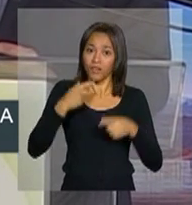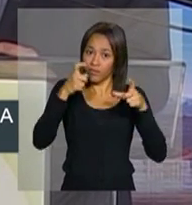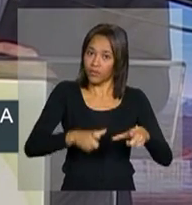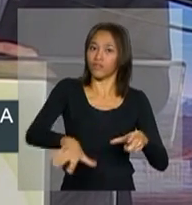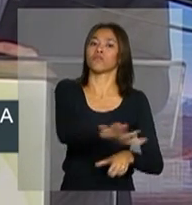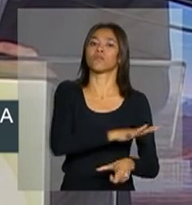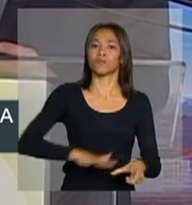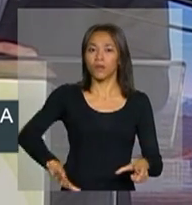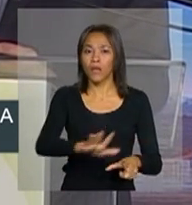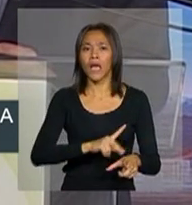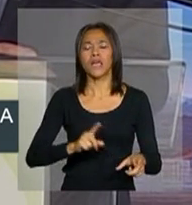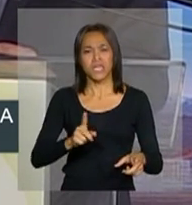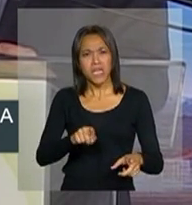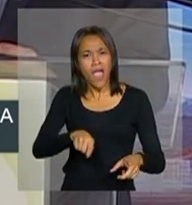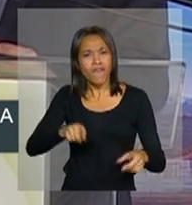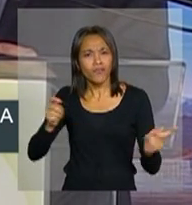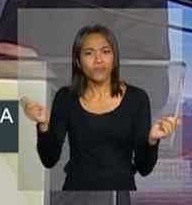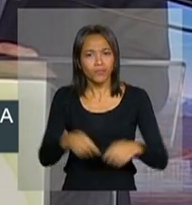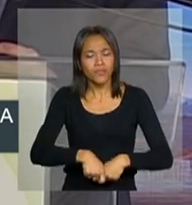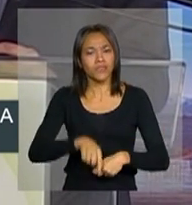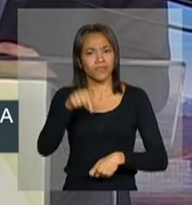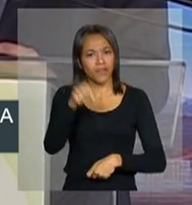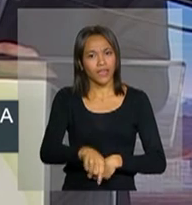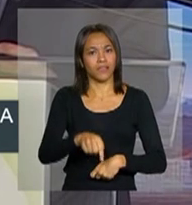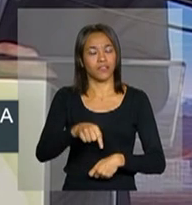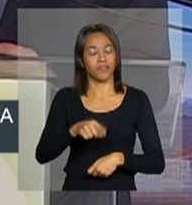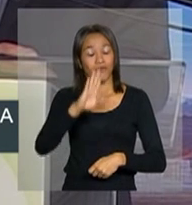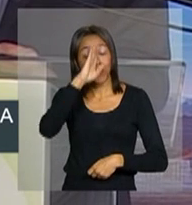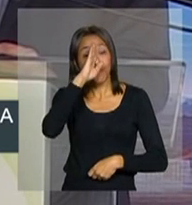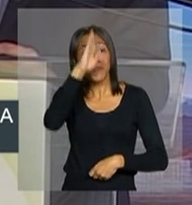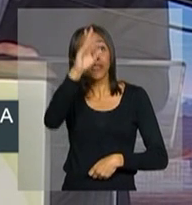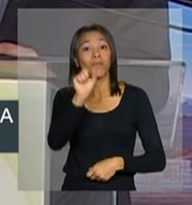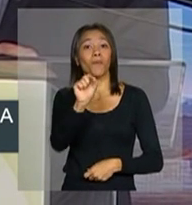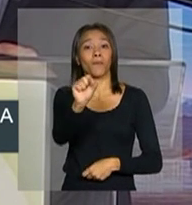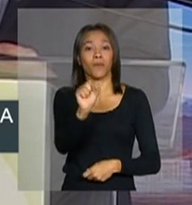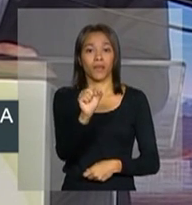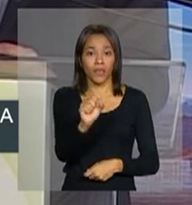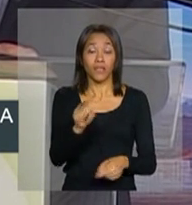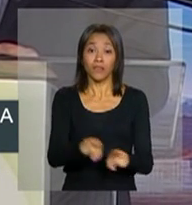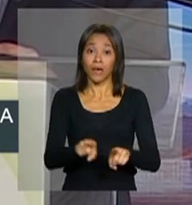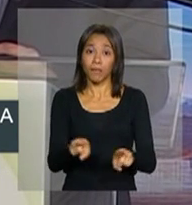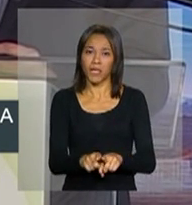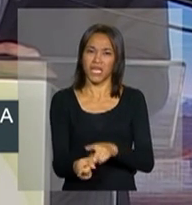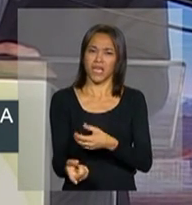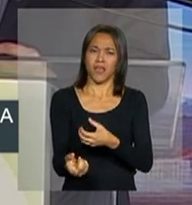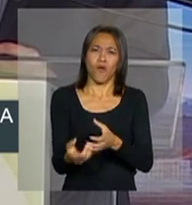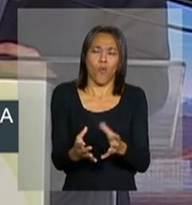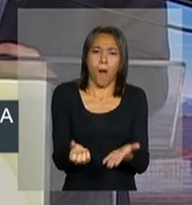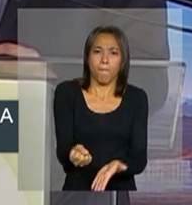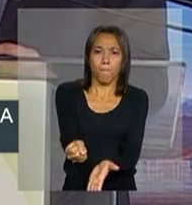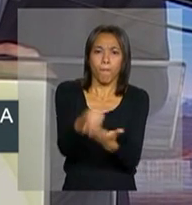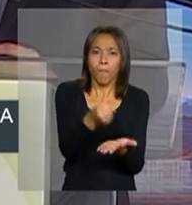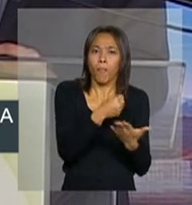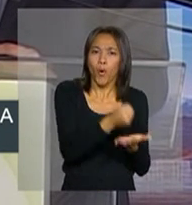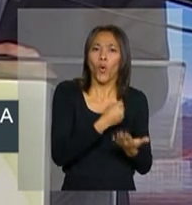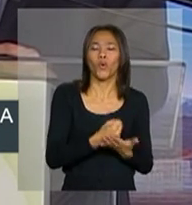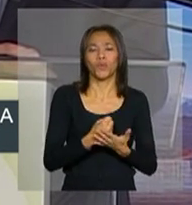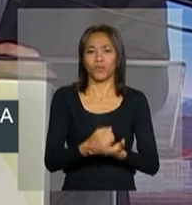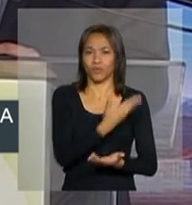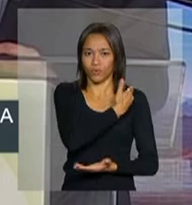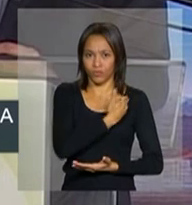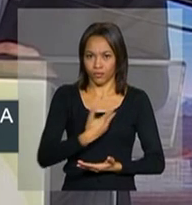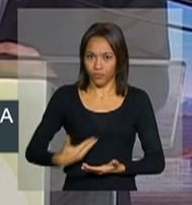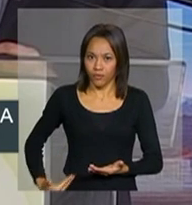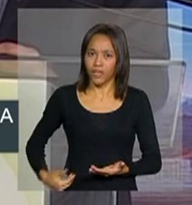Para que isso fosse possível foi fundamental o compartilhamento de responsabilidade entre todas as esferas